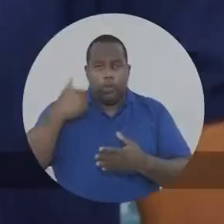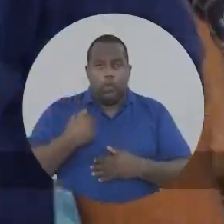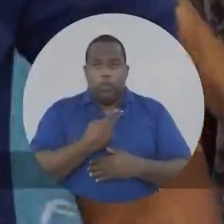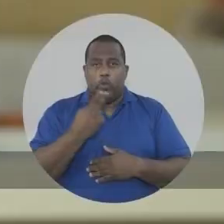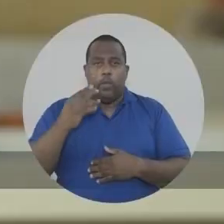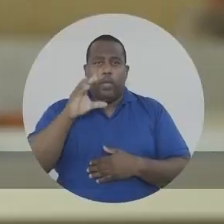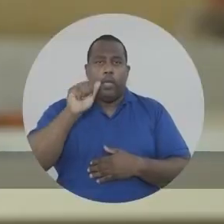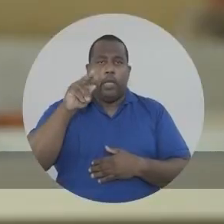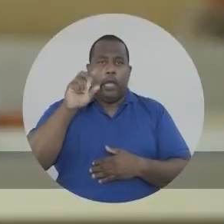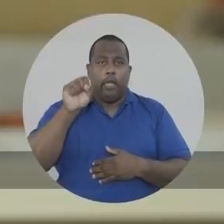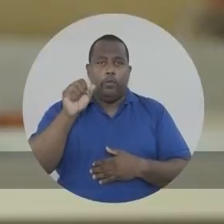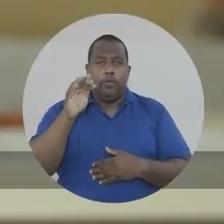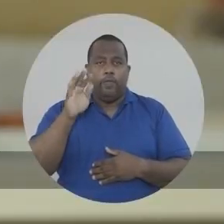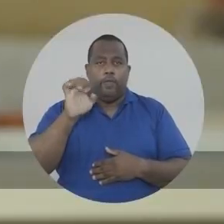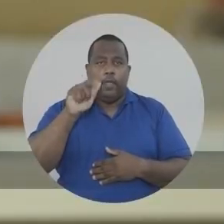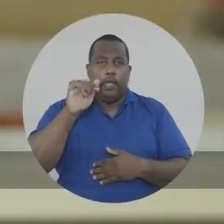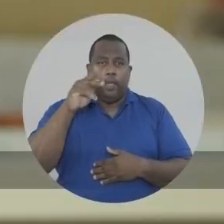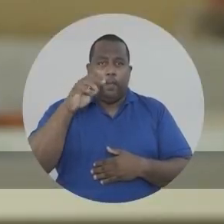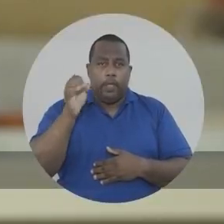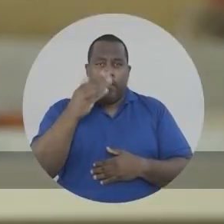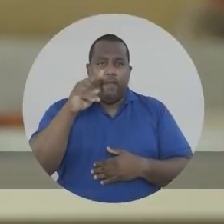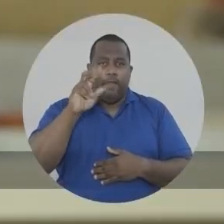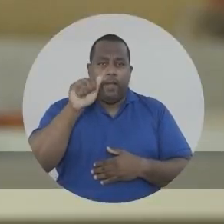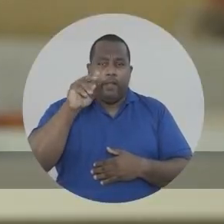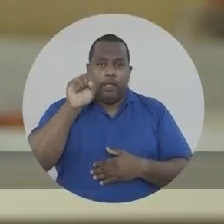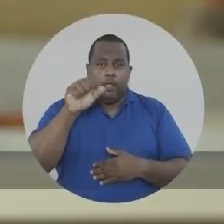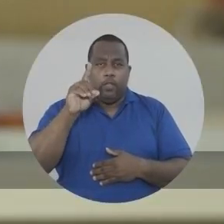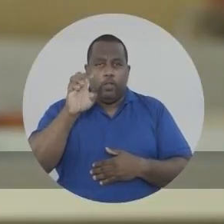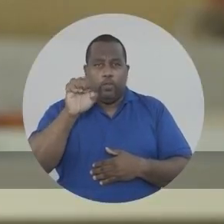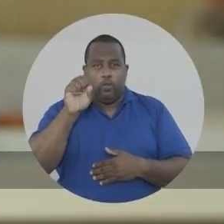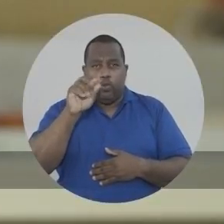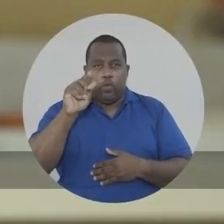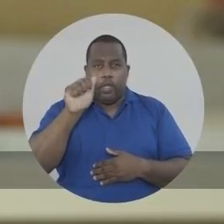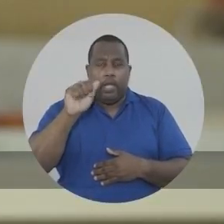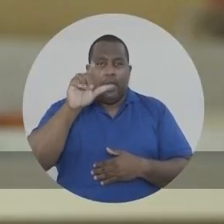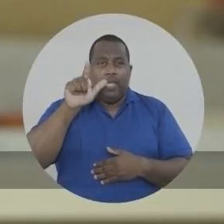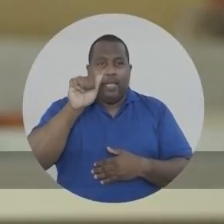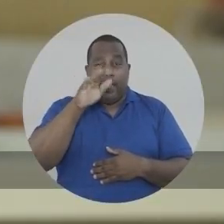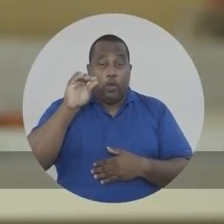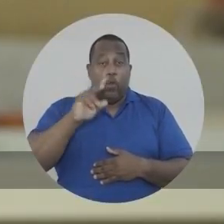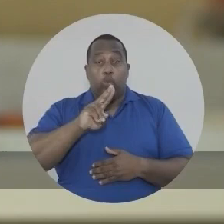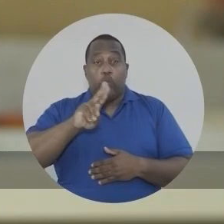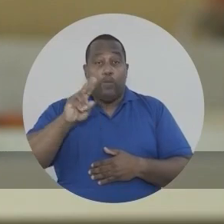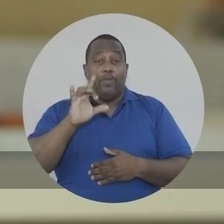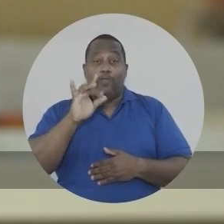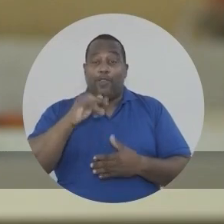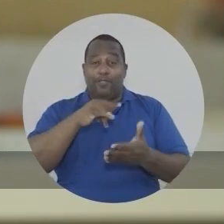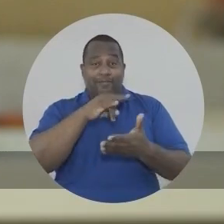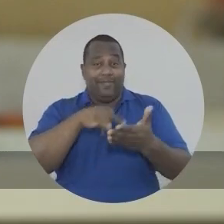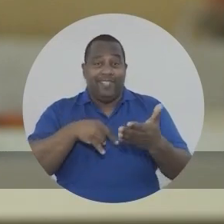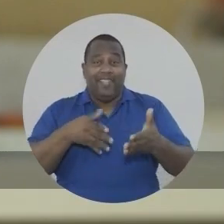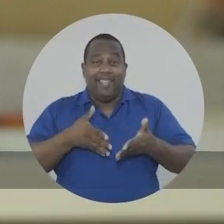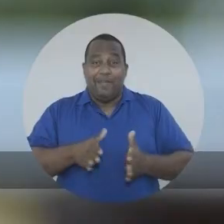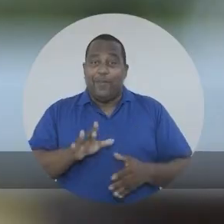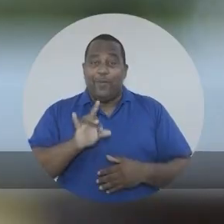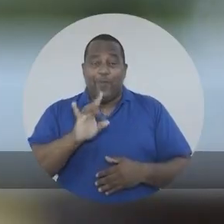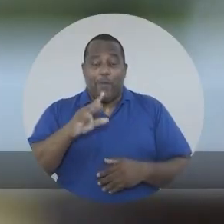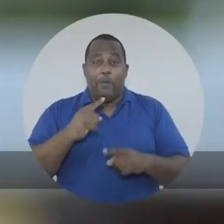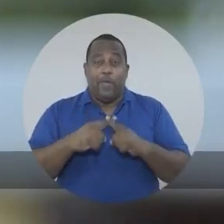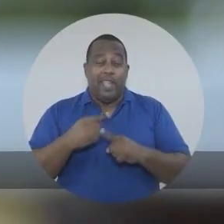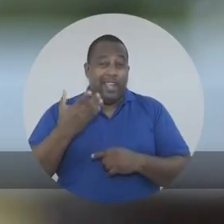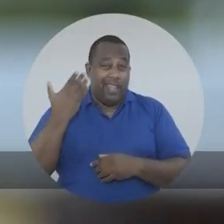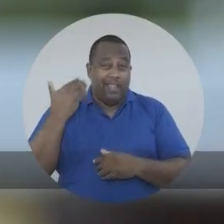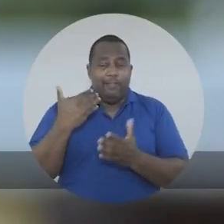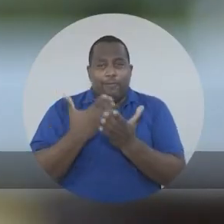Eu me chamo Carlos Felipe Vázquez de Souza Leão, mas acho que esse nome só consta na minha certidão de nascimento, que